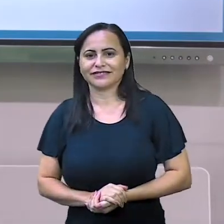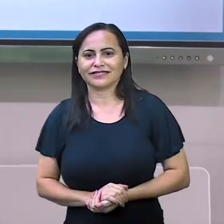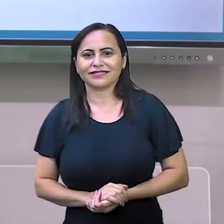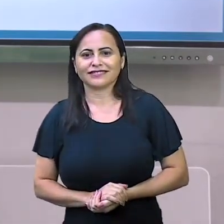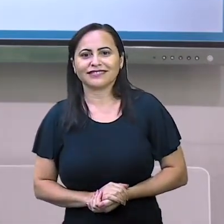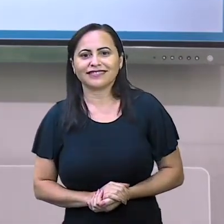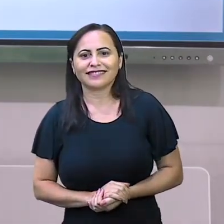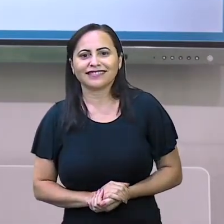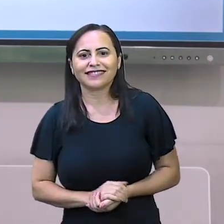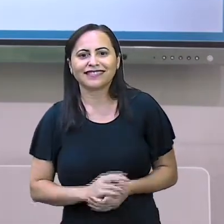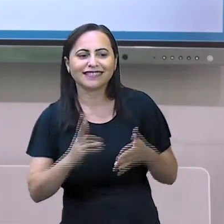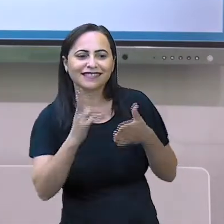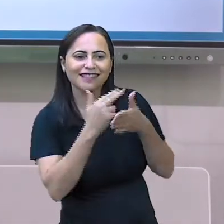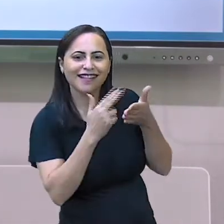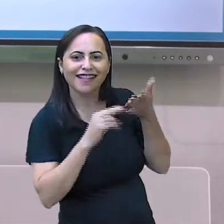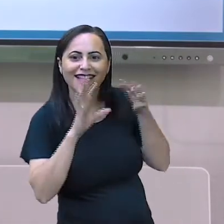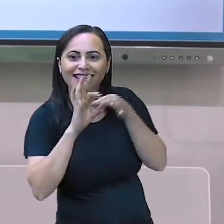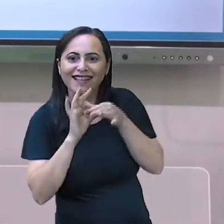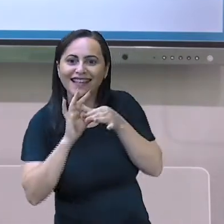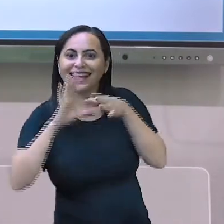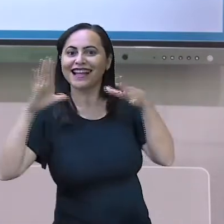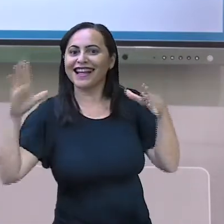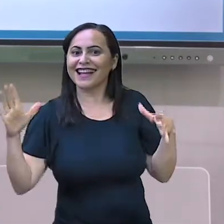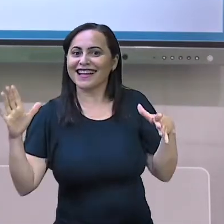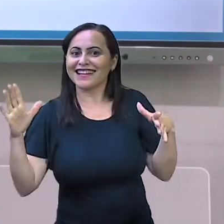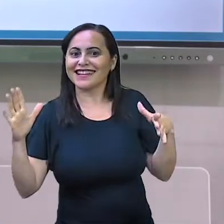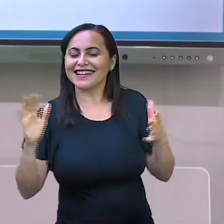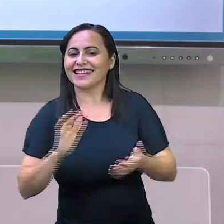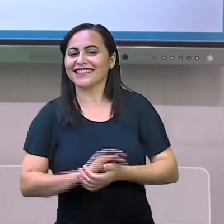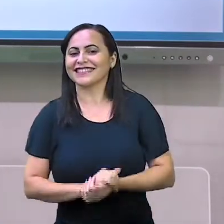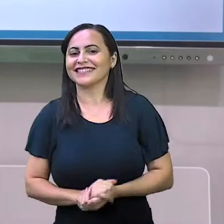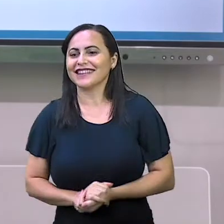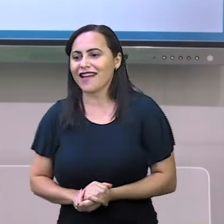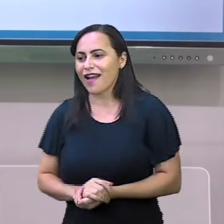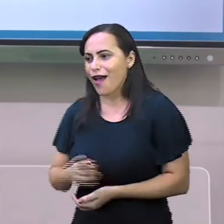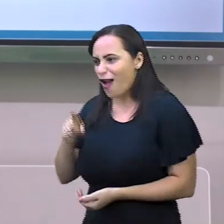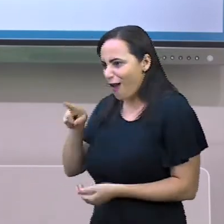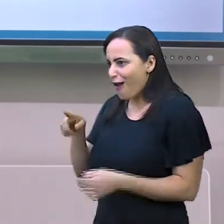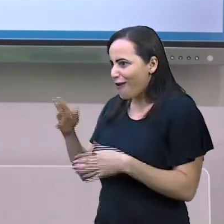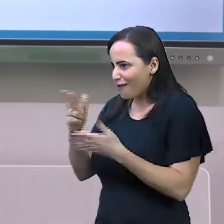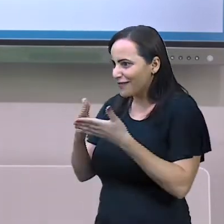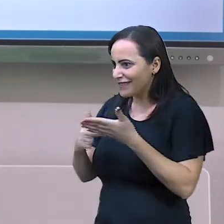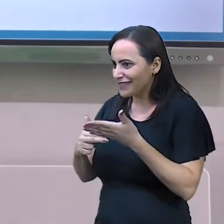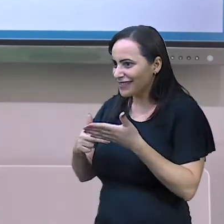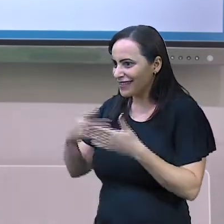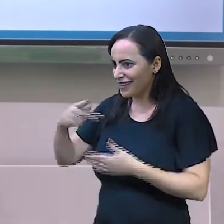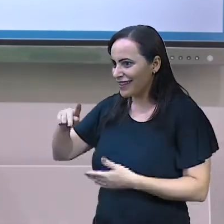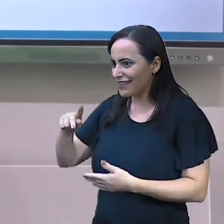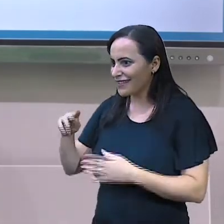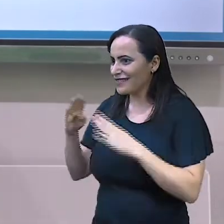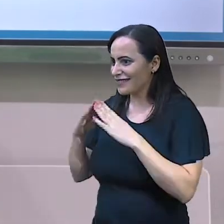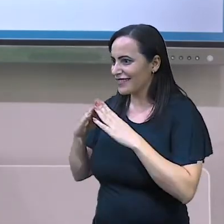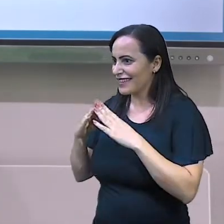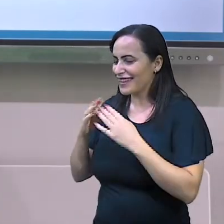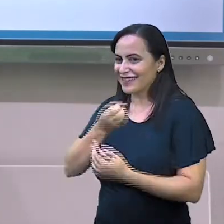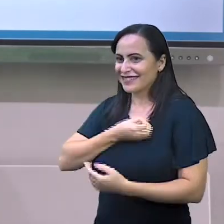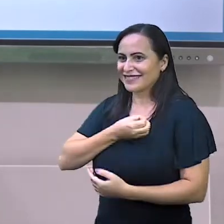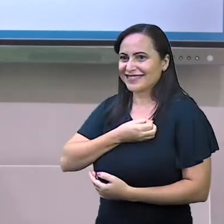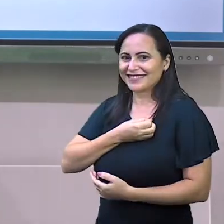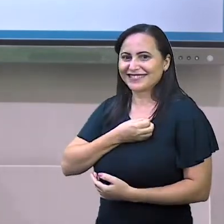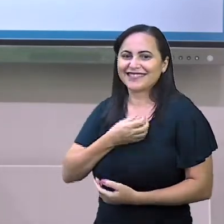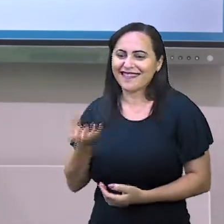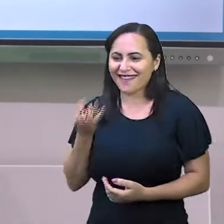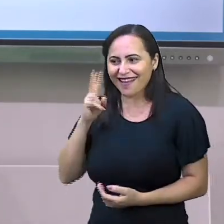Um desenho lindo Você vai desenhar a sua casa e colocar o número? Vou desenhar a minha Ah, quero